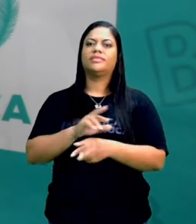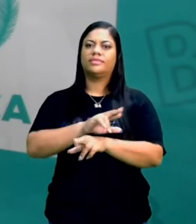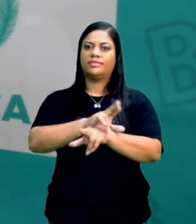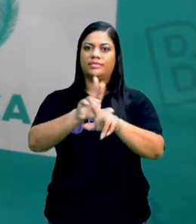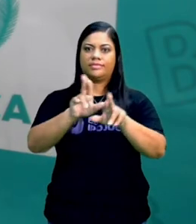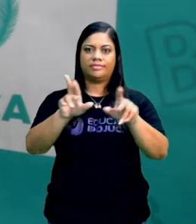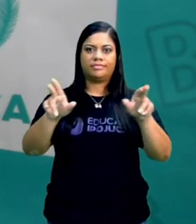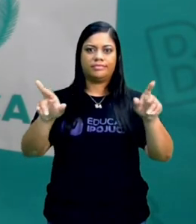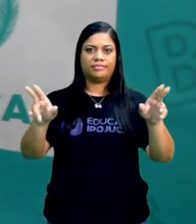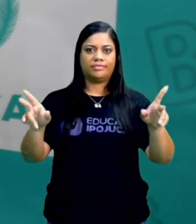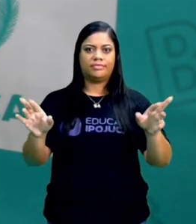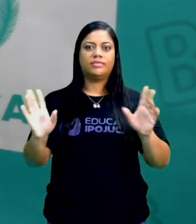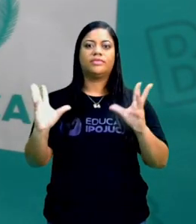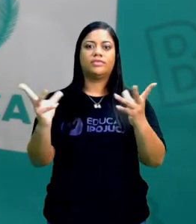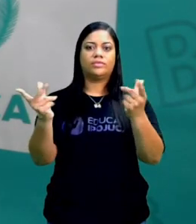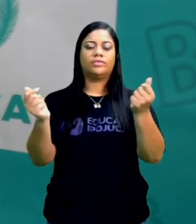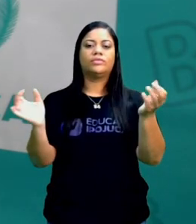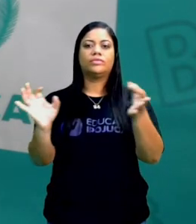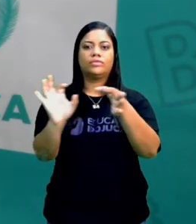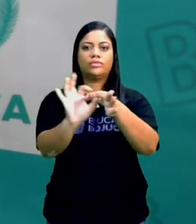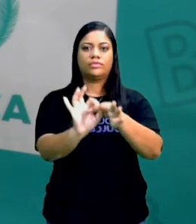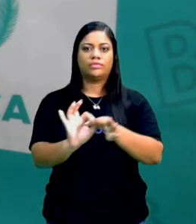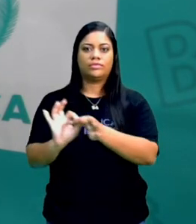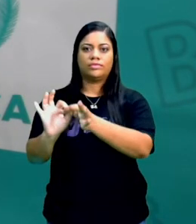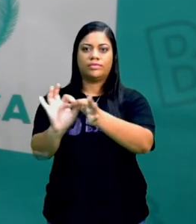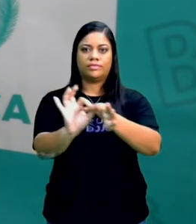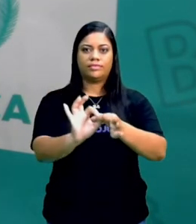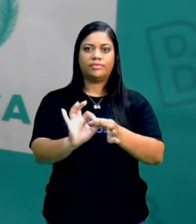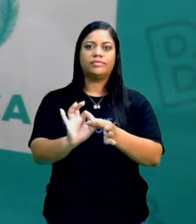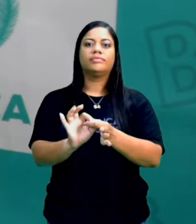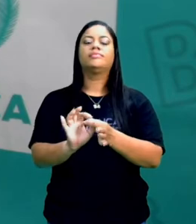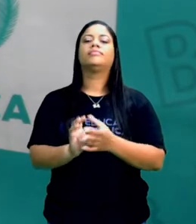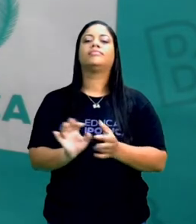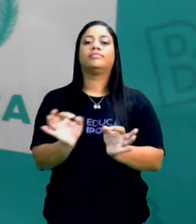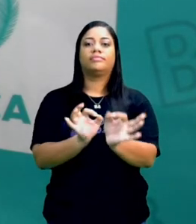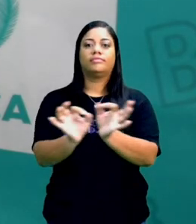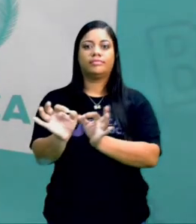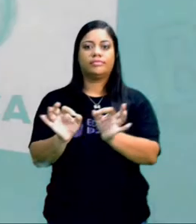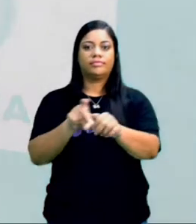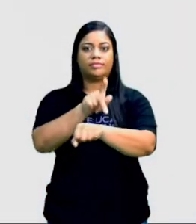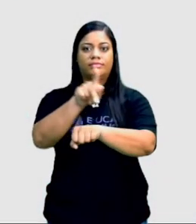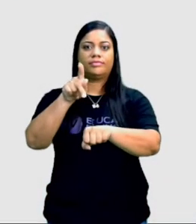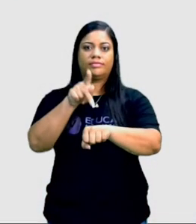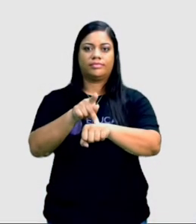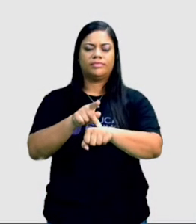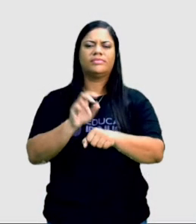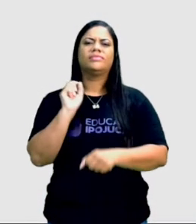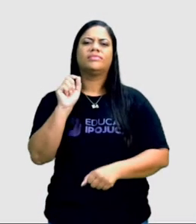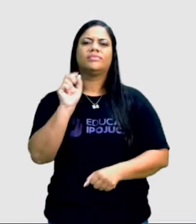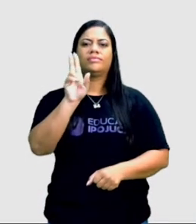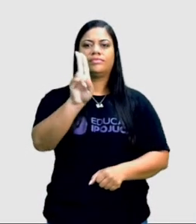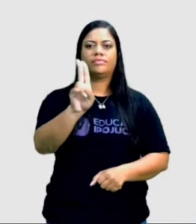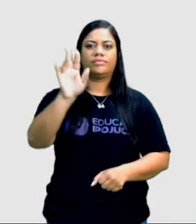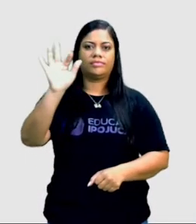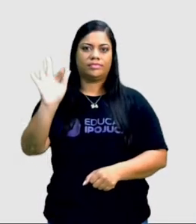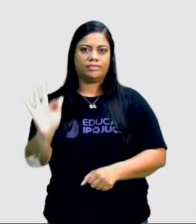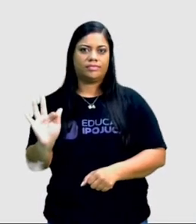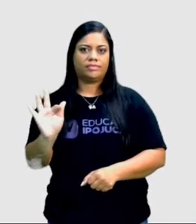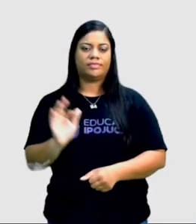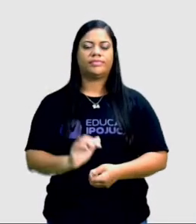vai formando como um todo a organização do nosso país. O que são unidades federativas?